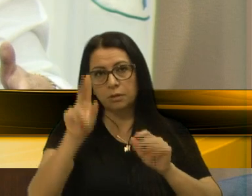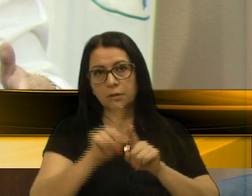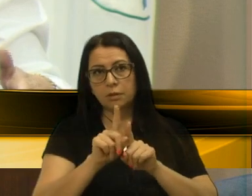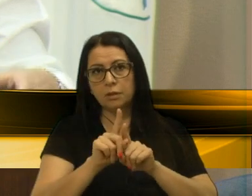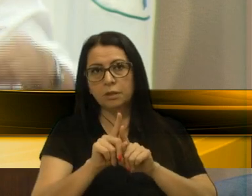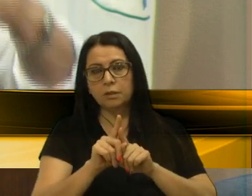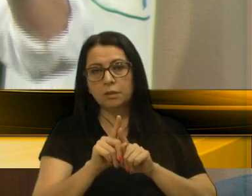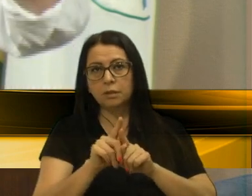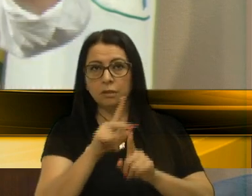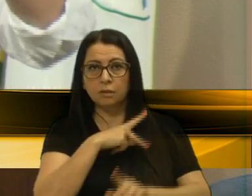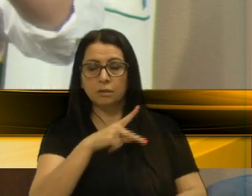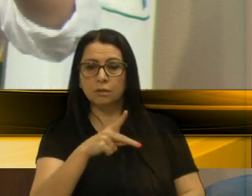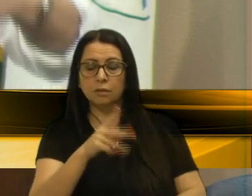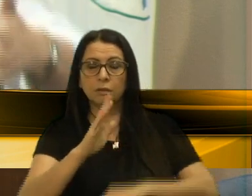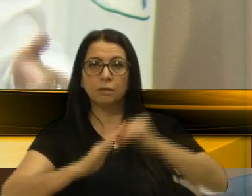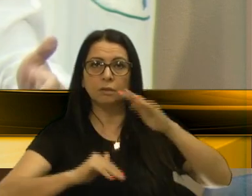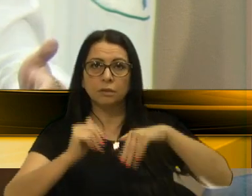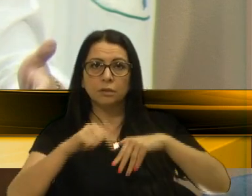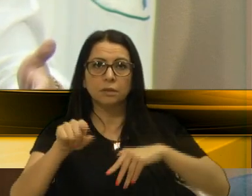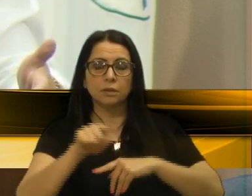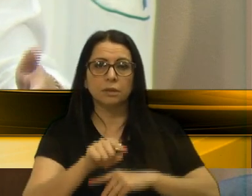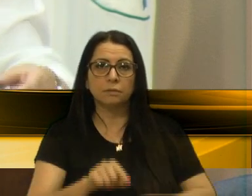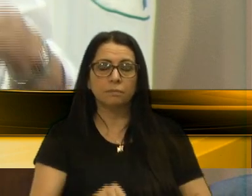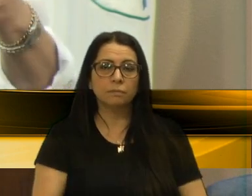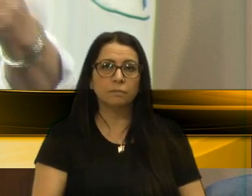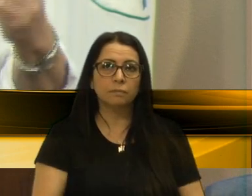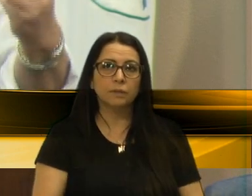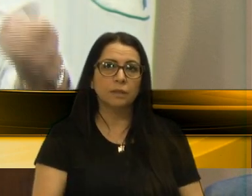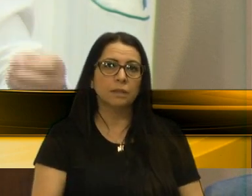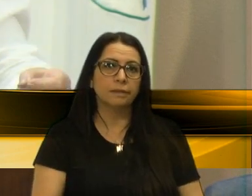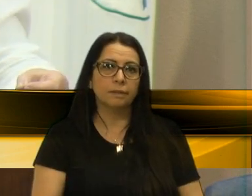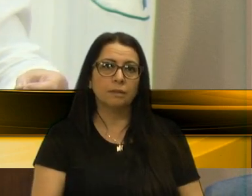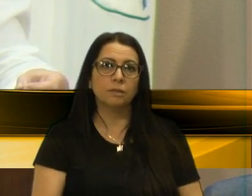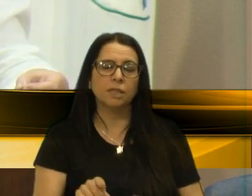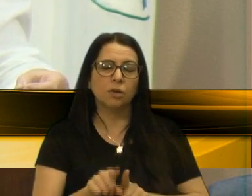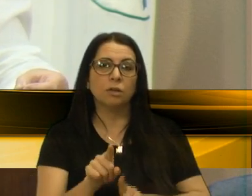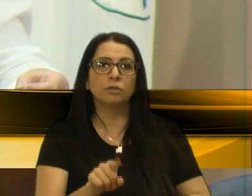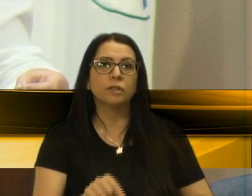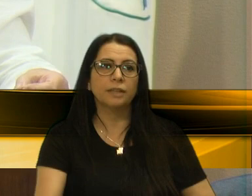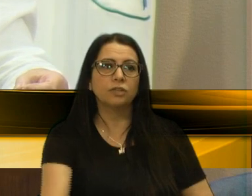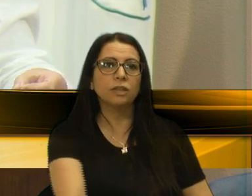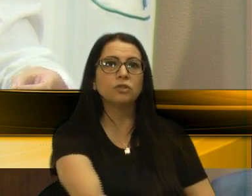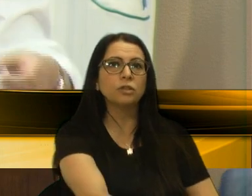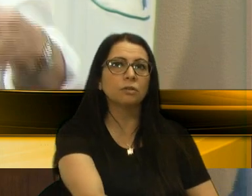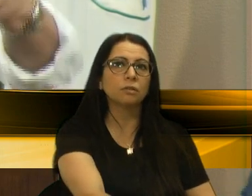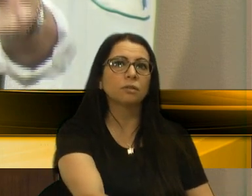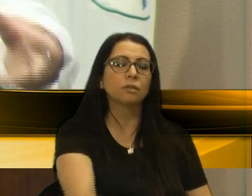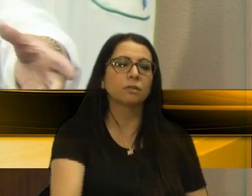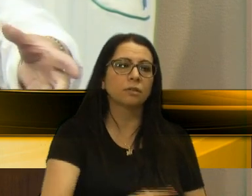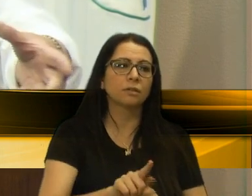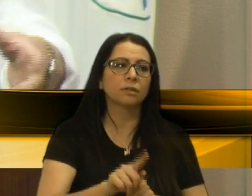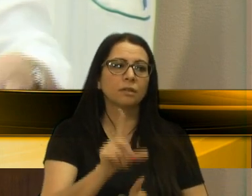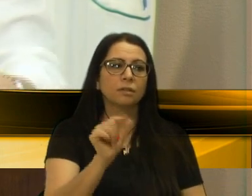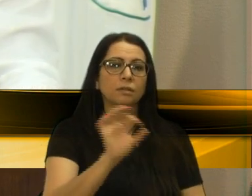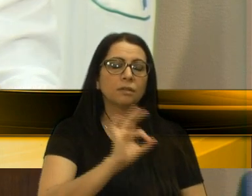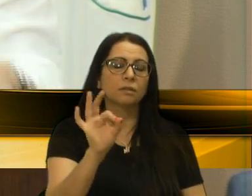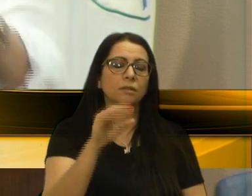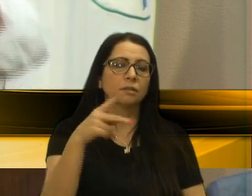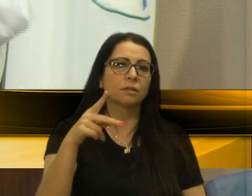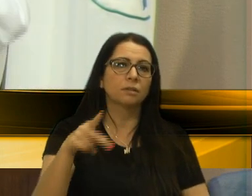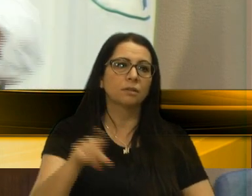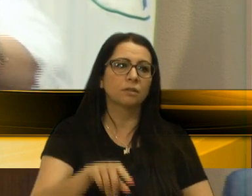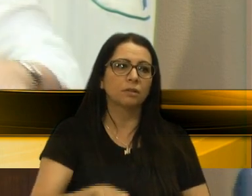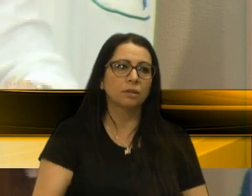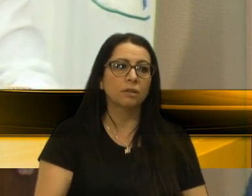conclusa, presidente, é lá na prática, 90% dela não passa de uma carta de intenções. 10% dela,